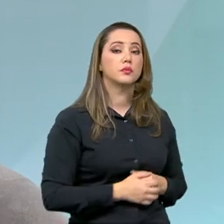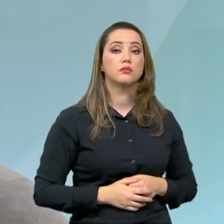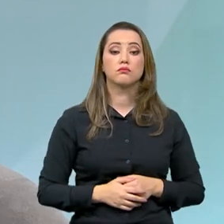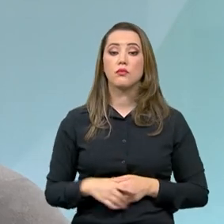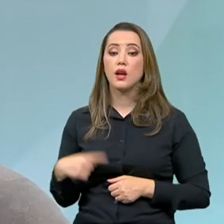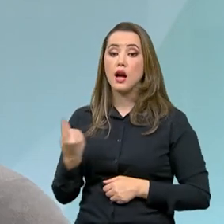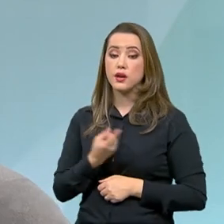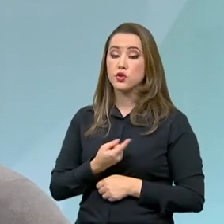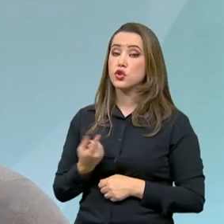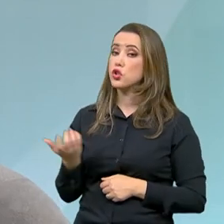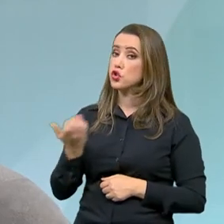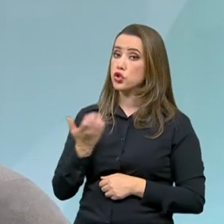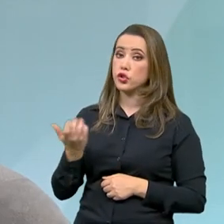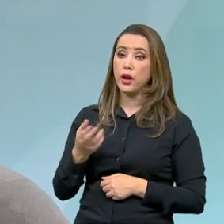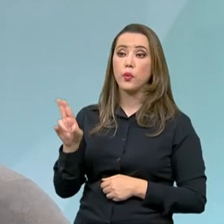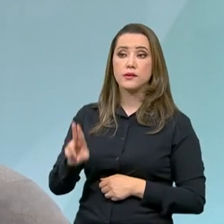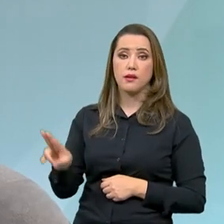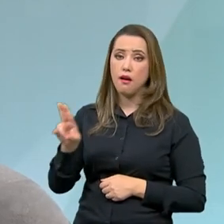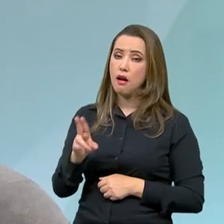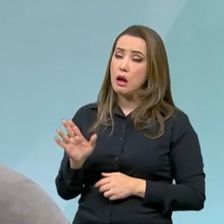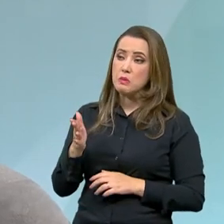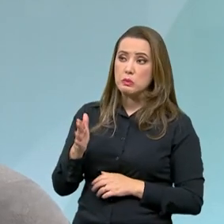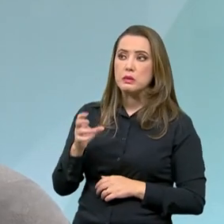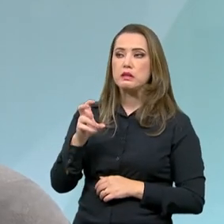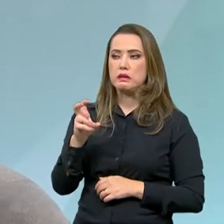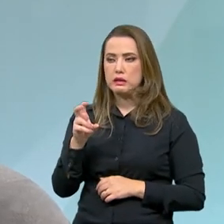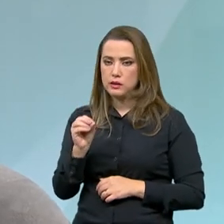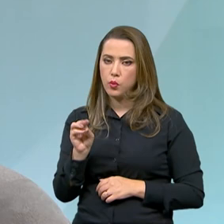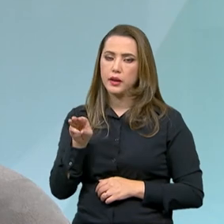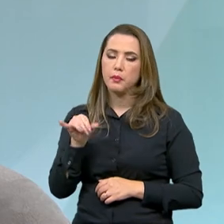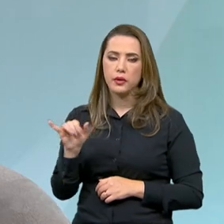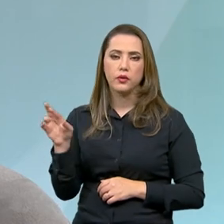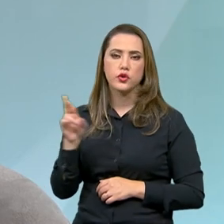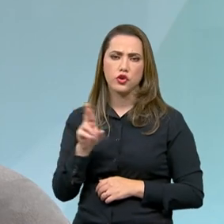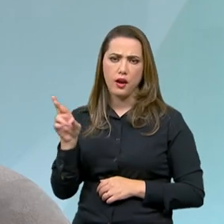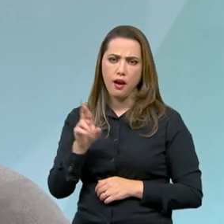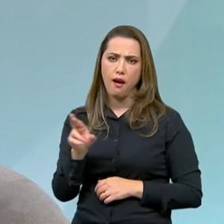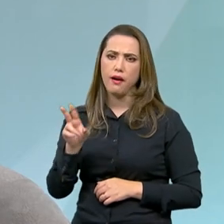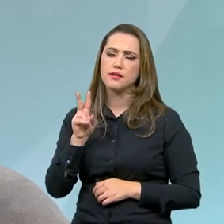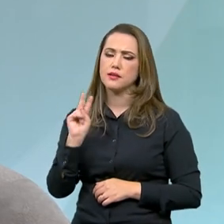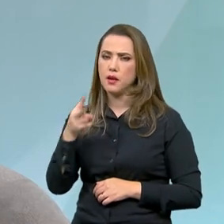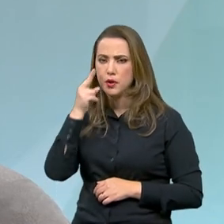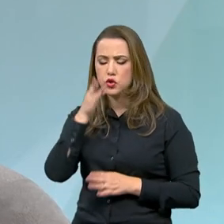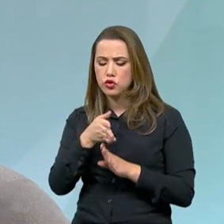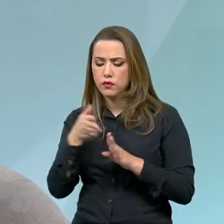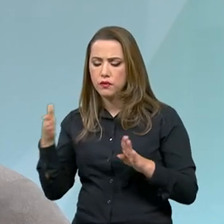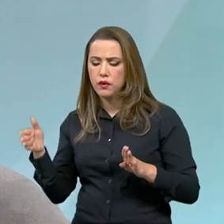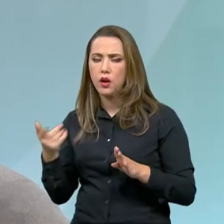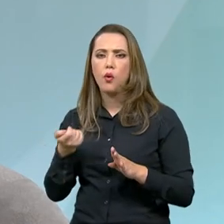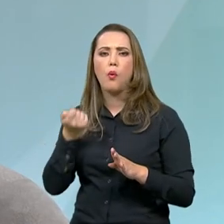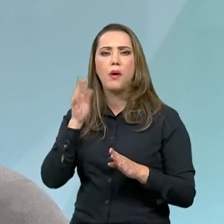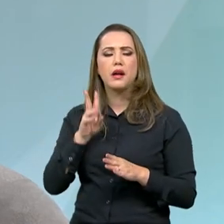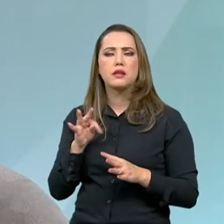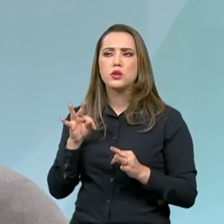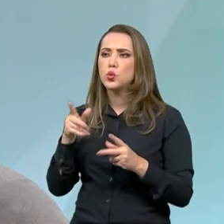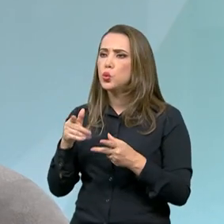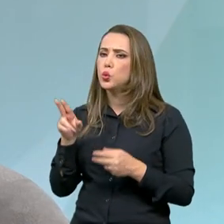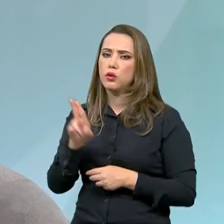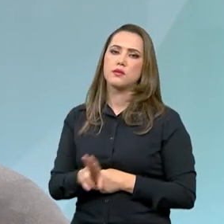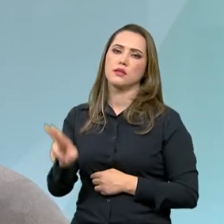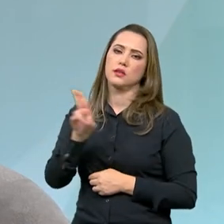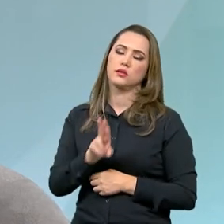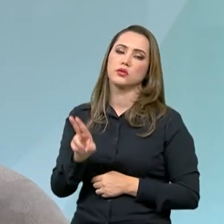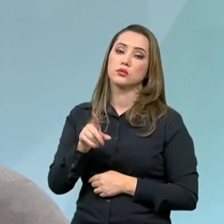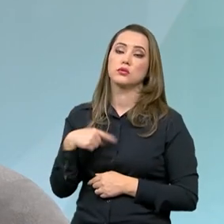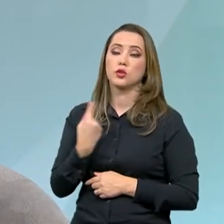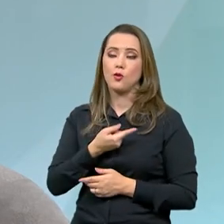próximo dos 50 bilhões de reais que eles têm para gastar. Historicamente, eles conseguem financiar quase a integralidade. Então, gente está